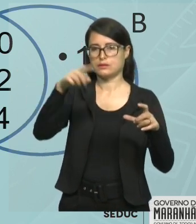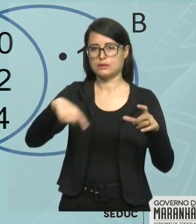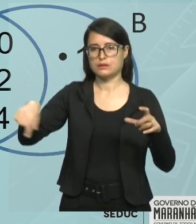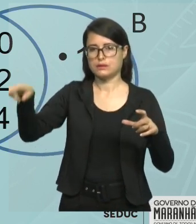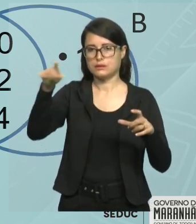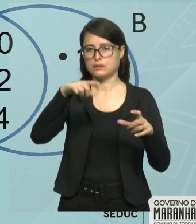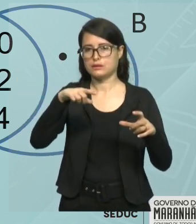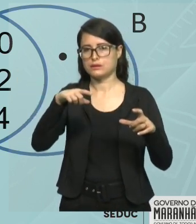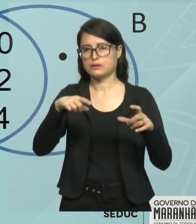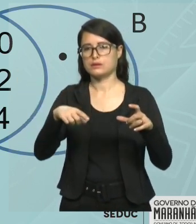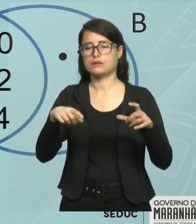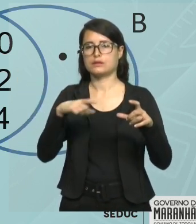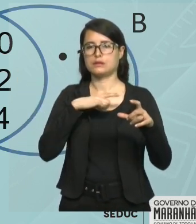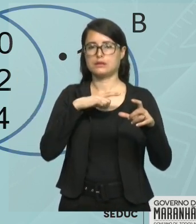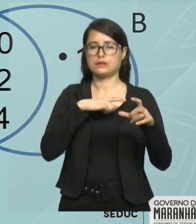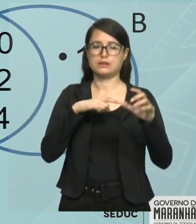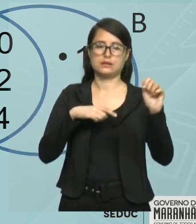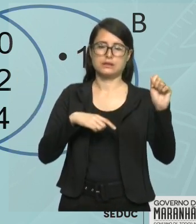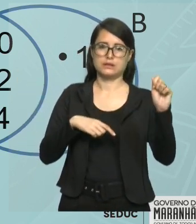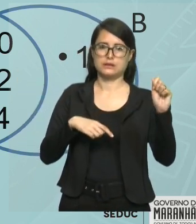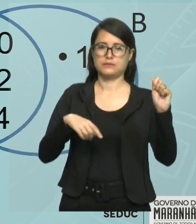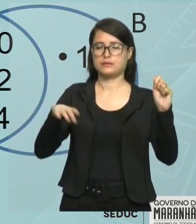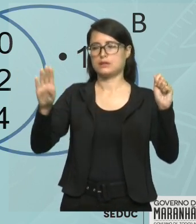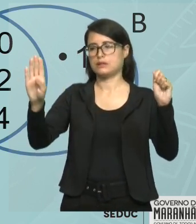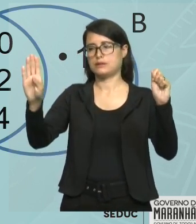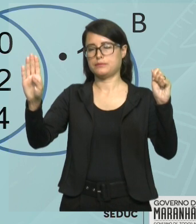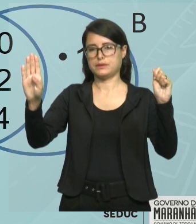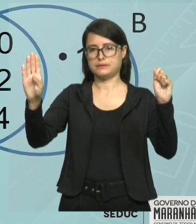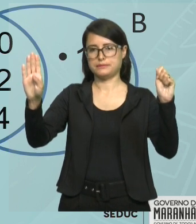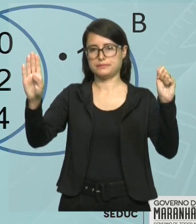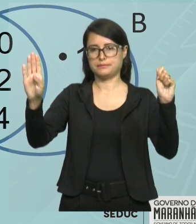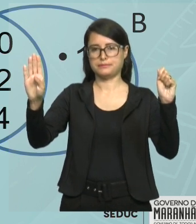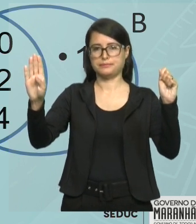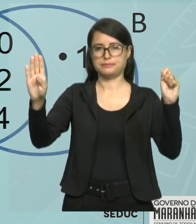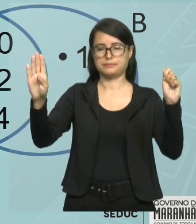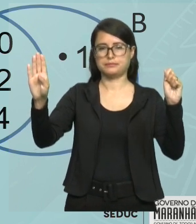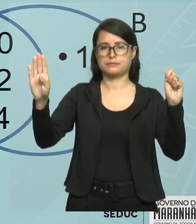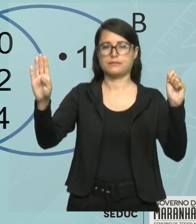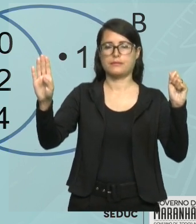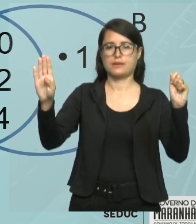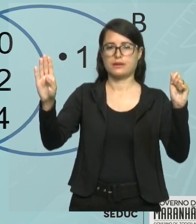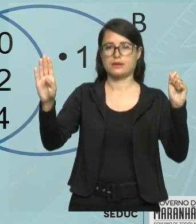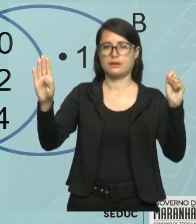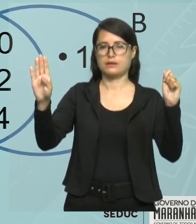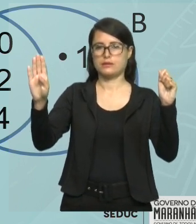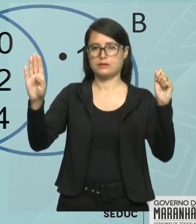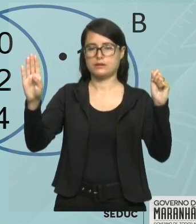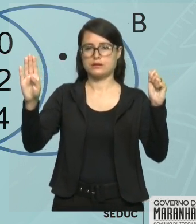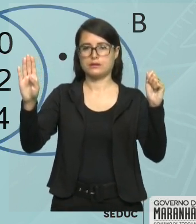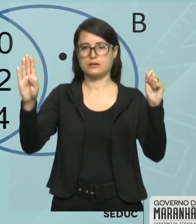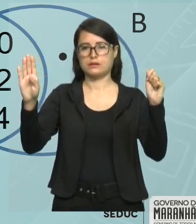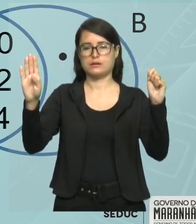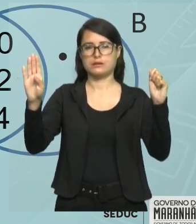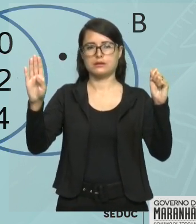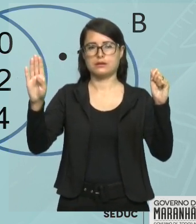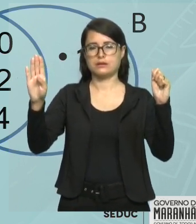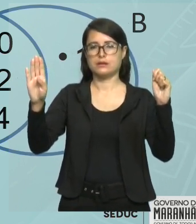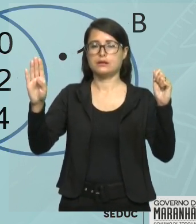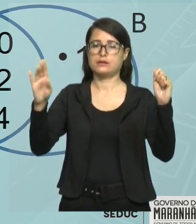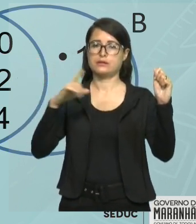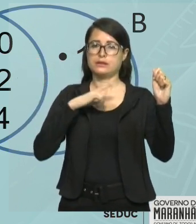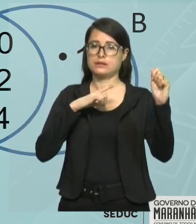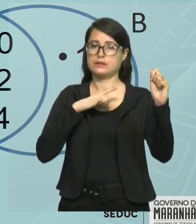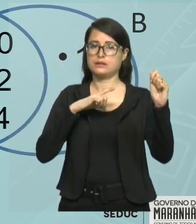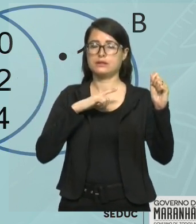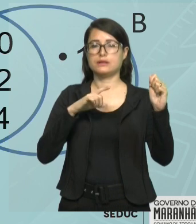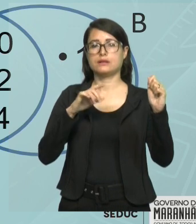elementos que estão em A, e aqui também ficam os elementos que também estão em B. Então, nesse caso, turma, o que acontece? Aquela forma sempre vai